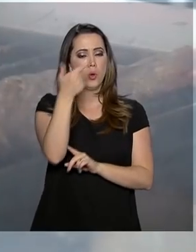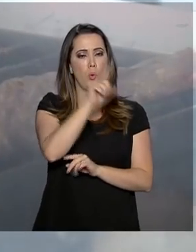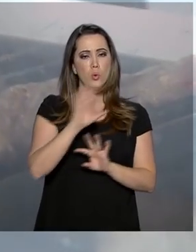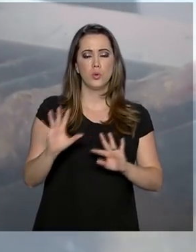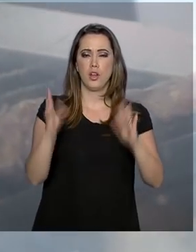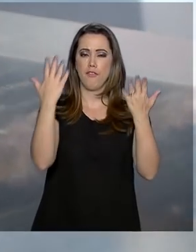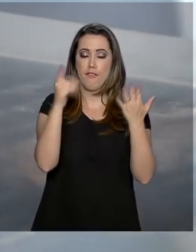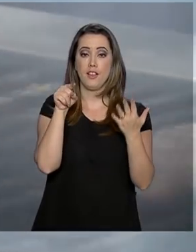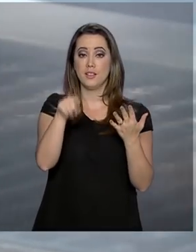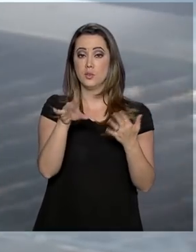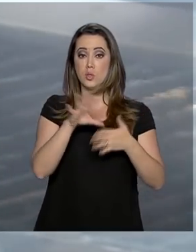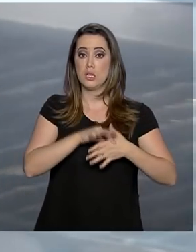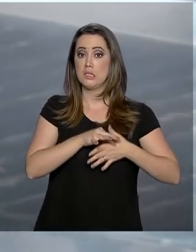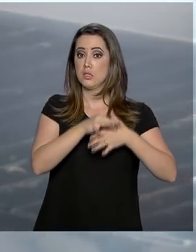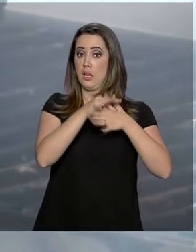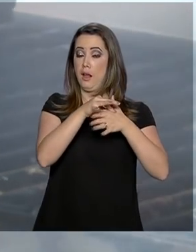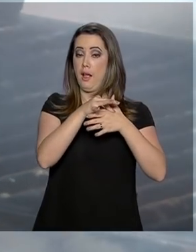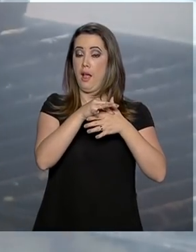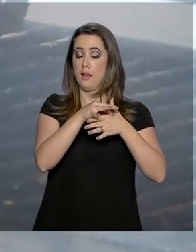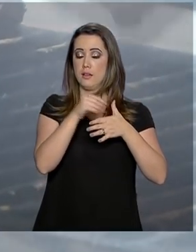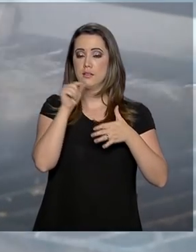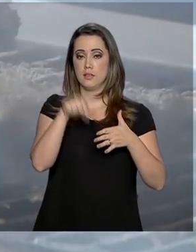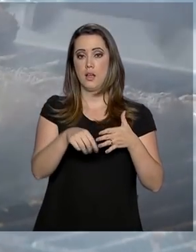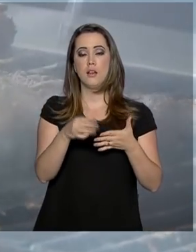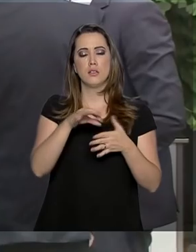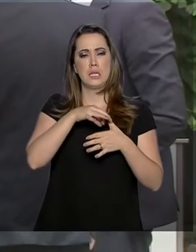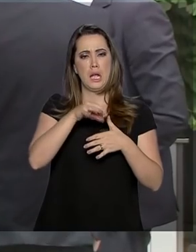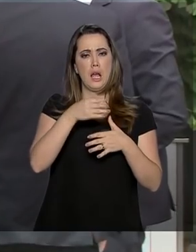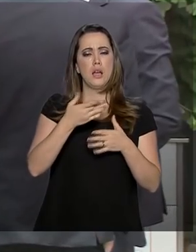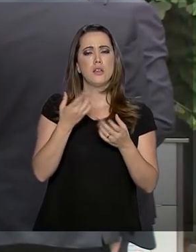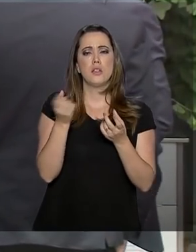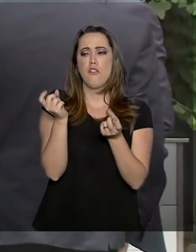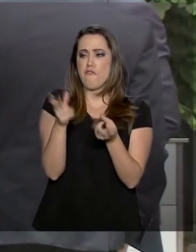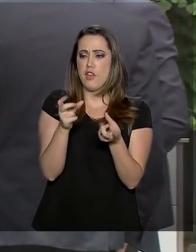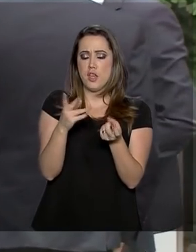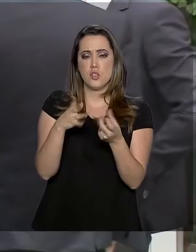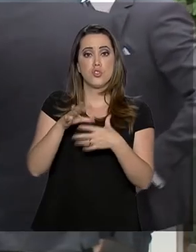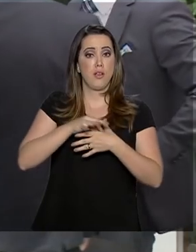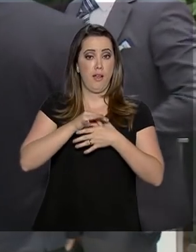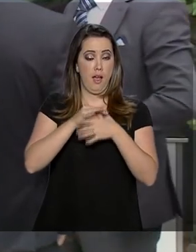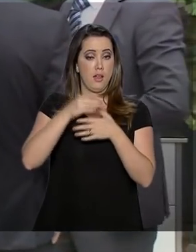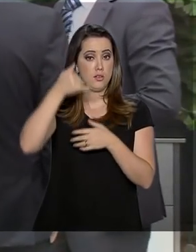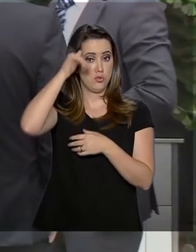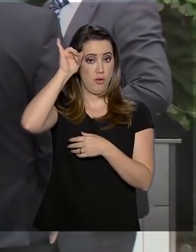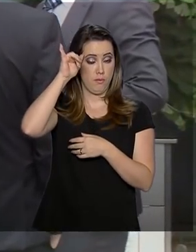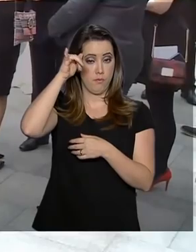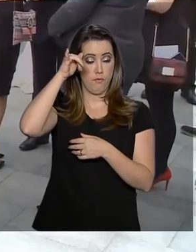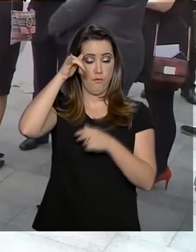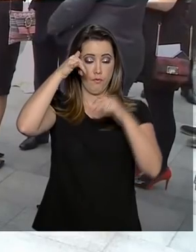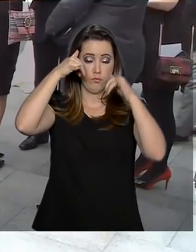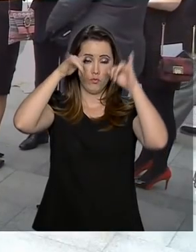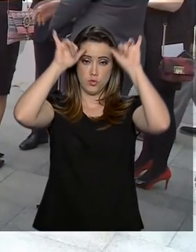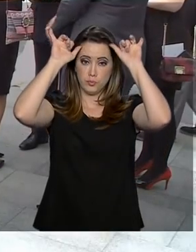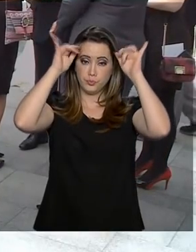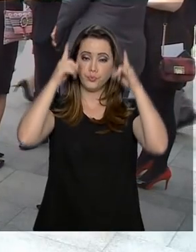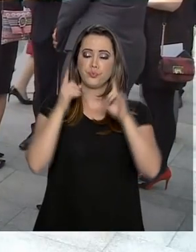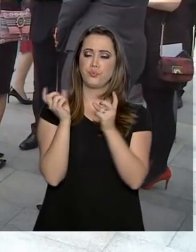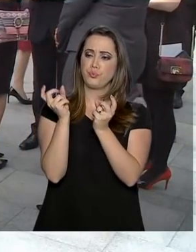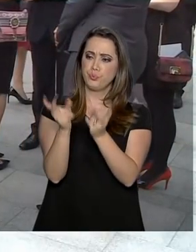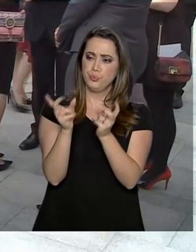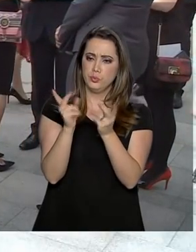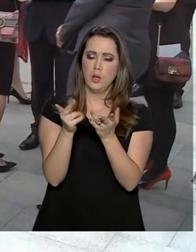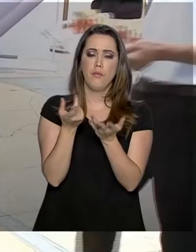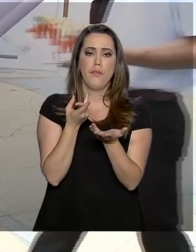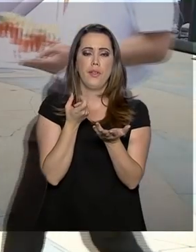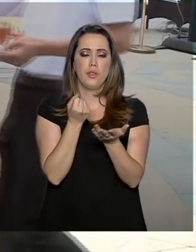um projeto da Associação dos Criadores Brasileiros de Gado, em parceria com a Agência de Promoção e de Exportação e